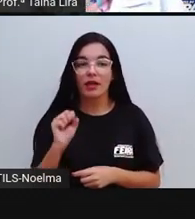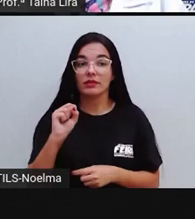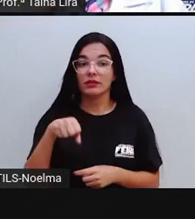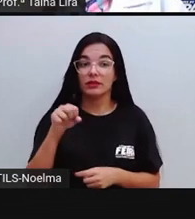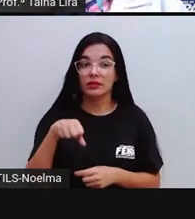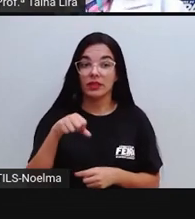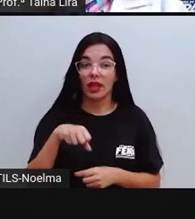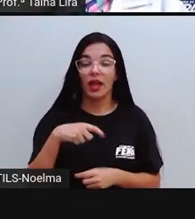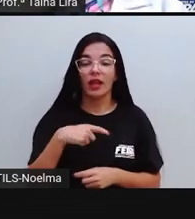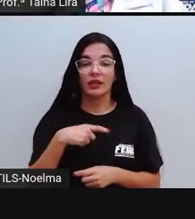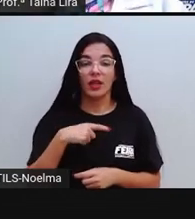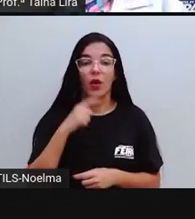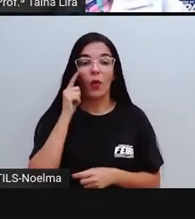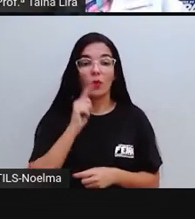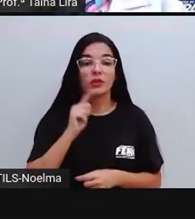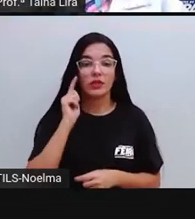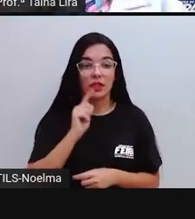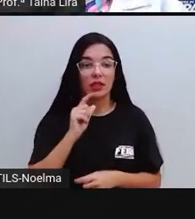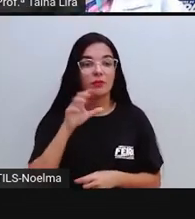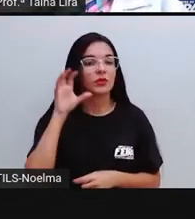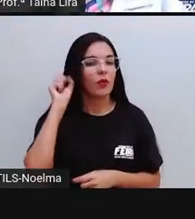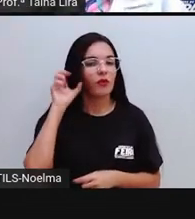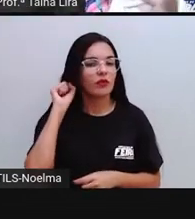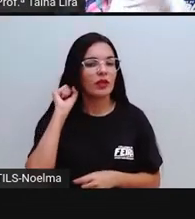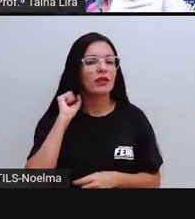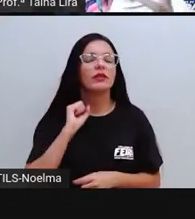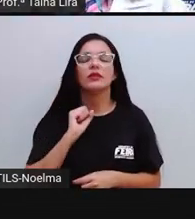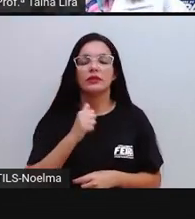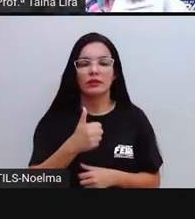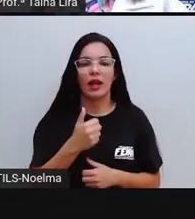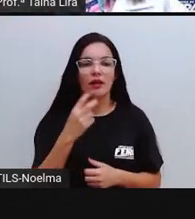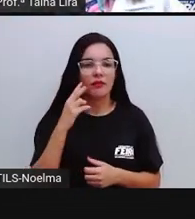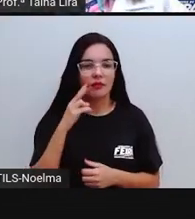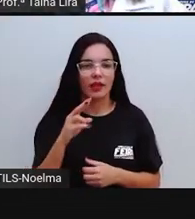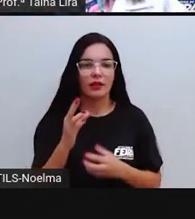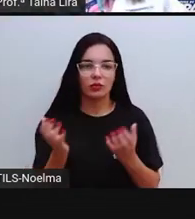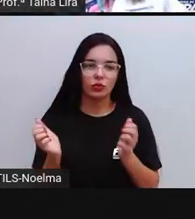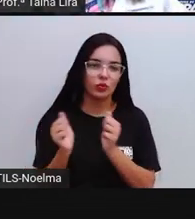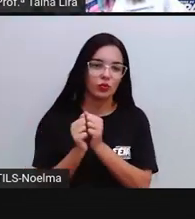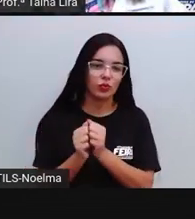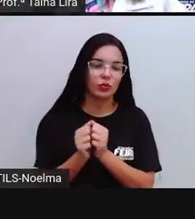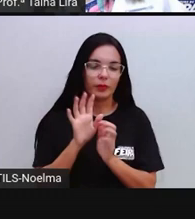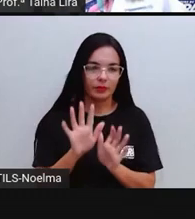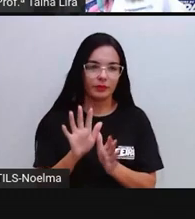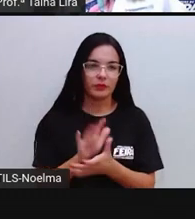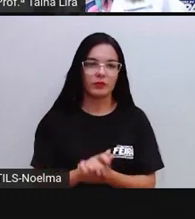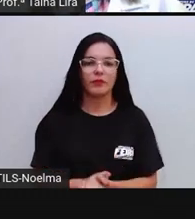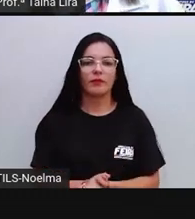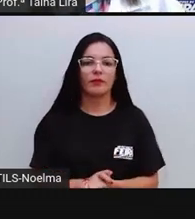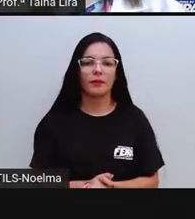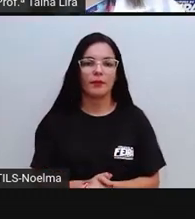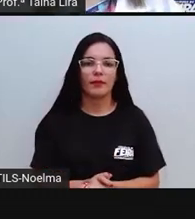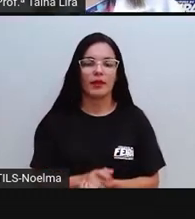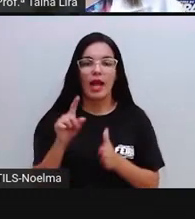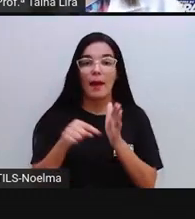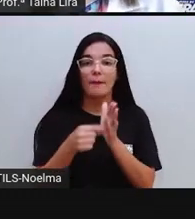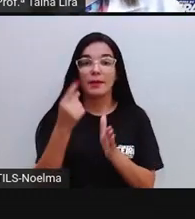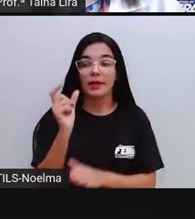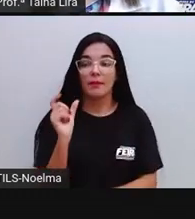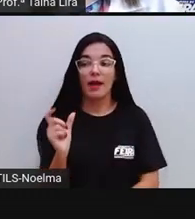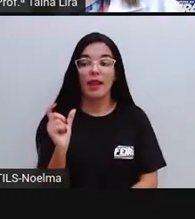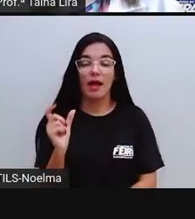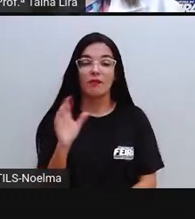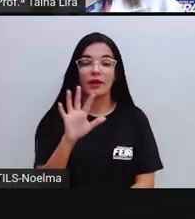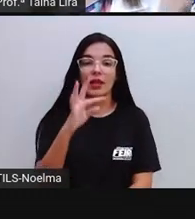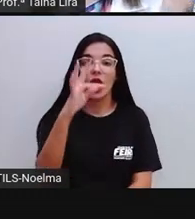pronunciamos, conseguimos ouvir o som do U. Então vamos tentar descobrir aí junto com a Pro. Olha lá, essa primeira palavrinha